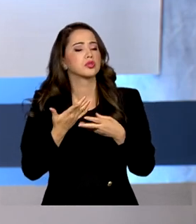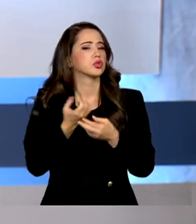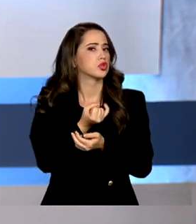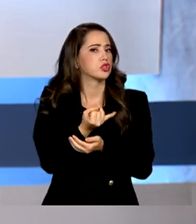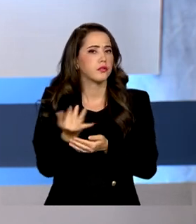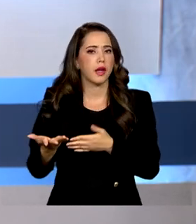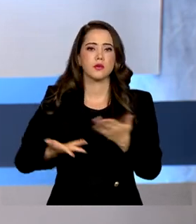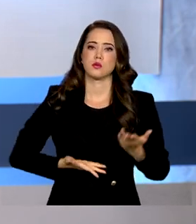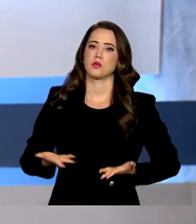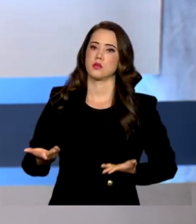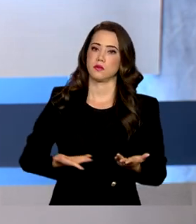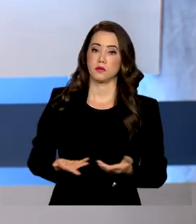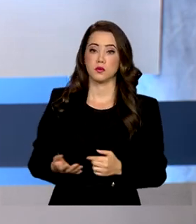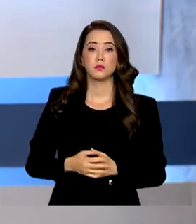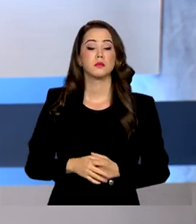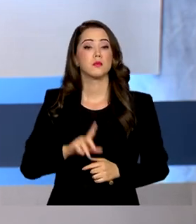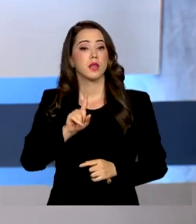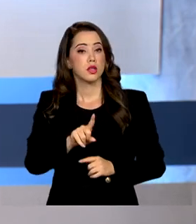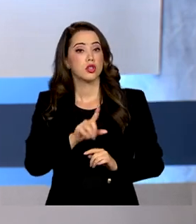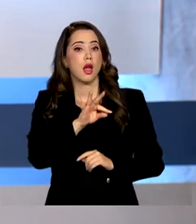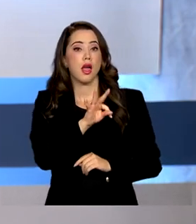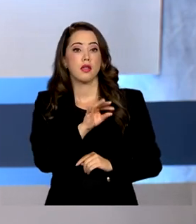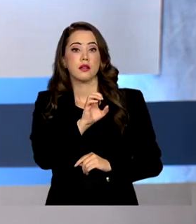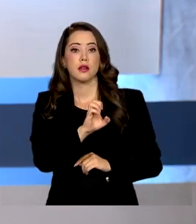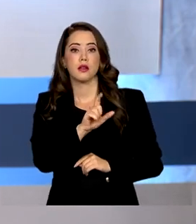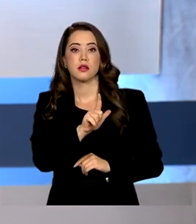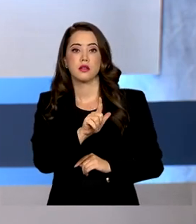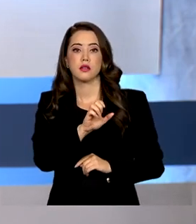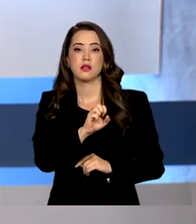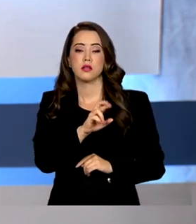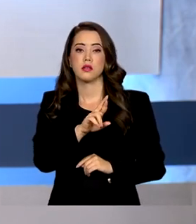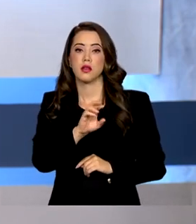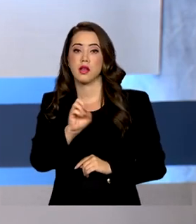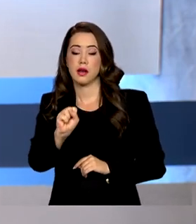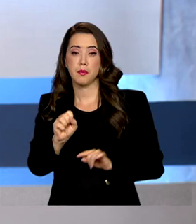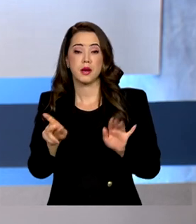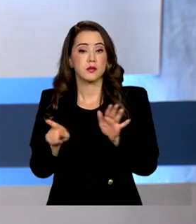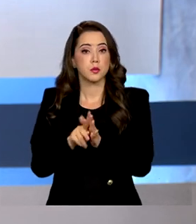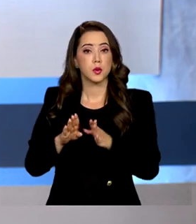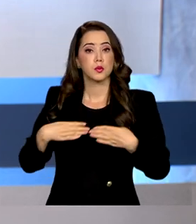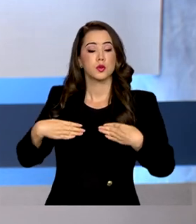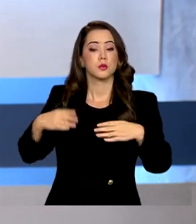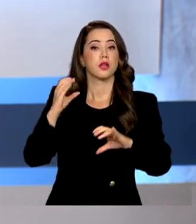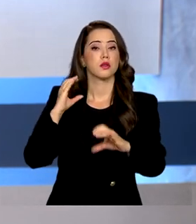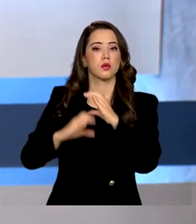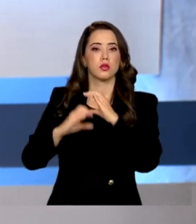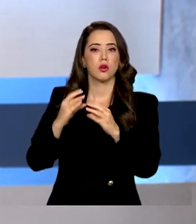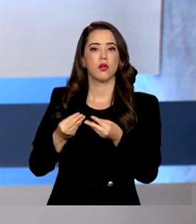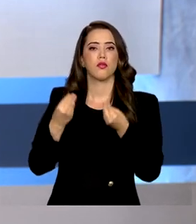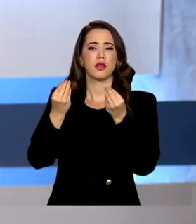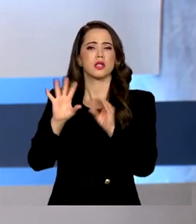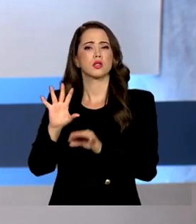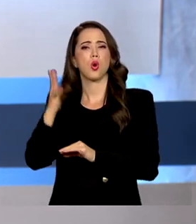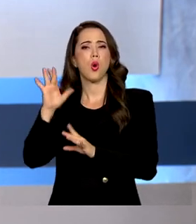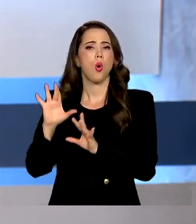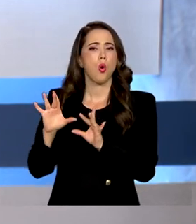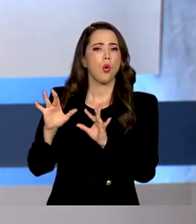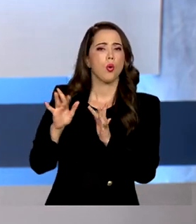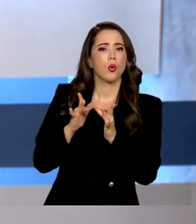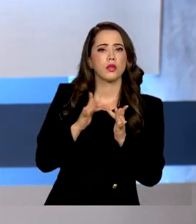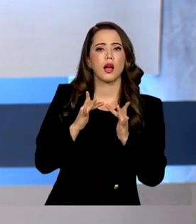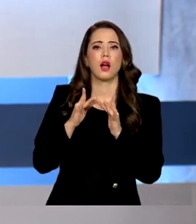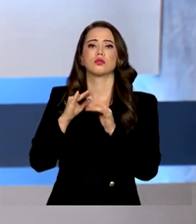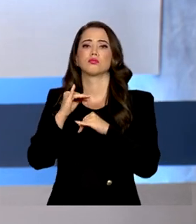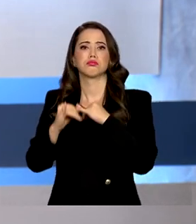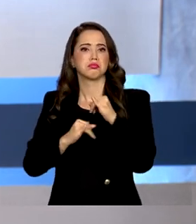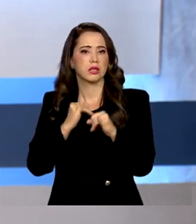financeiros e de conveniência. Já a Telebrás, vinculada ao Ministério das Comunicações, fornece soluções de conexão a